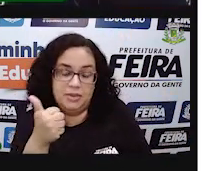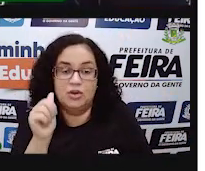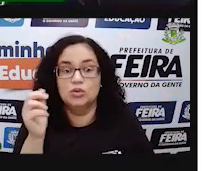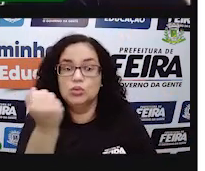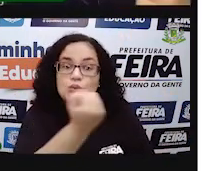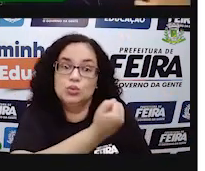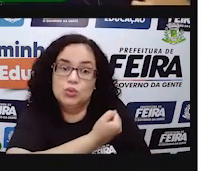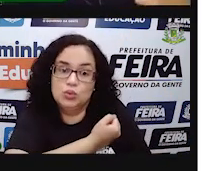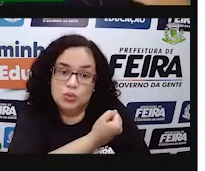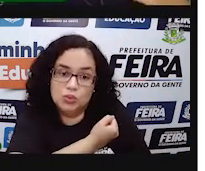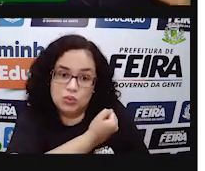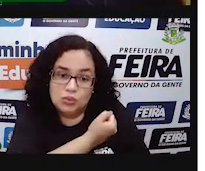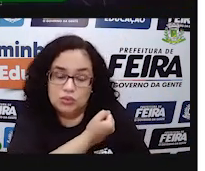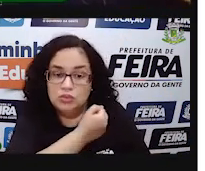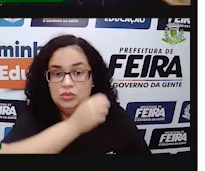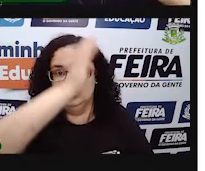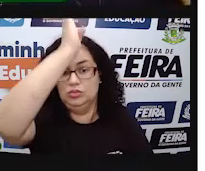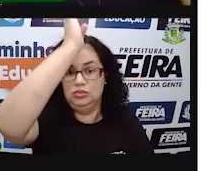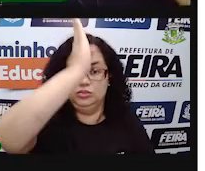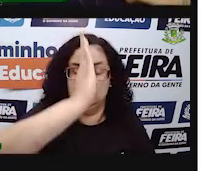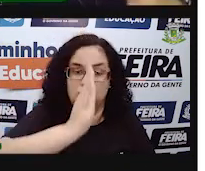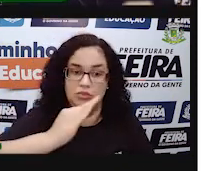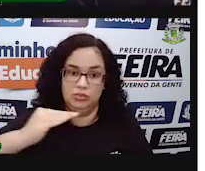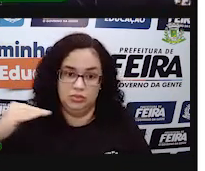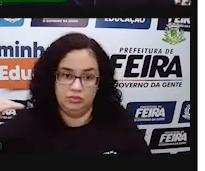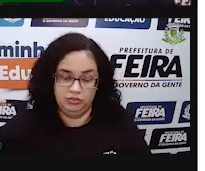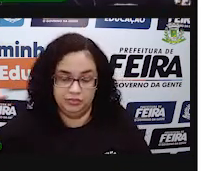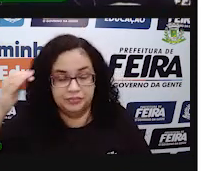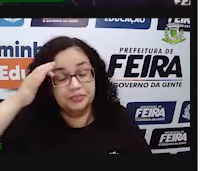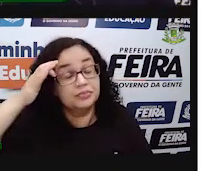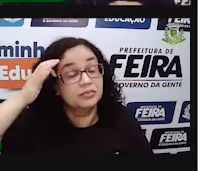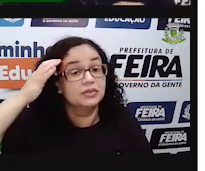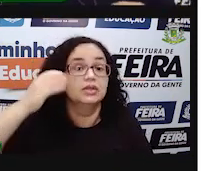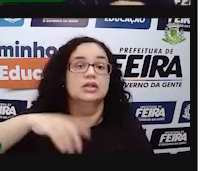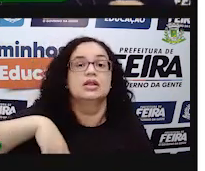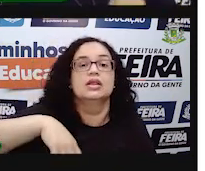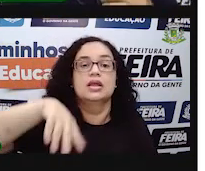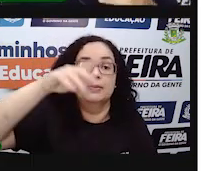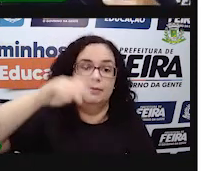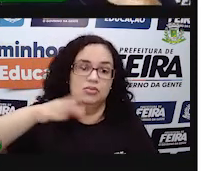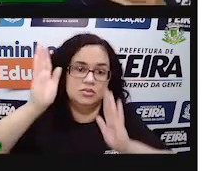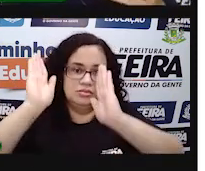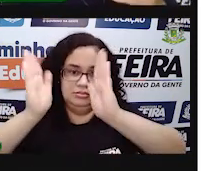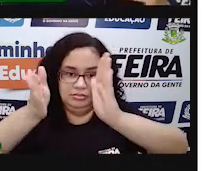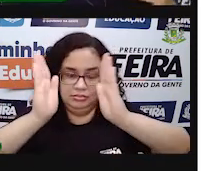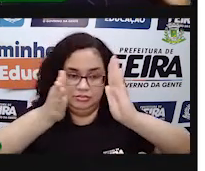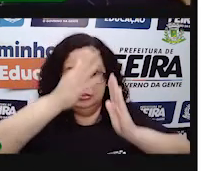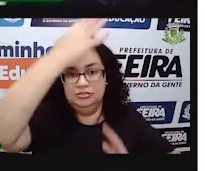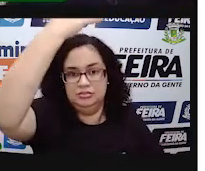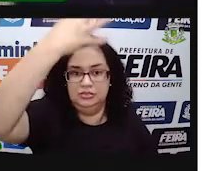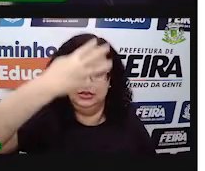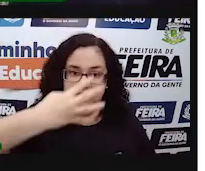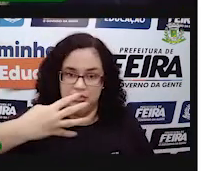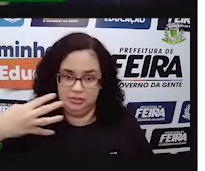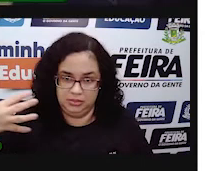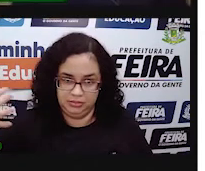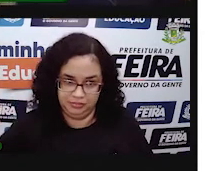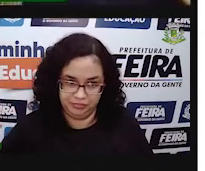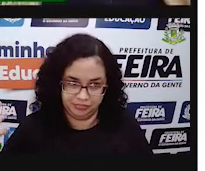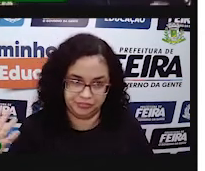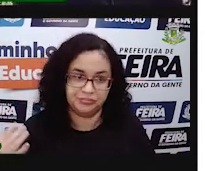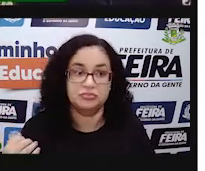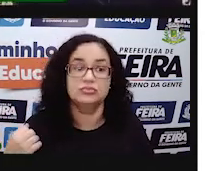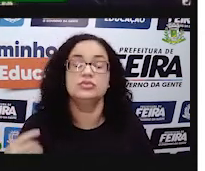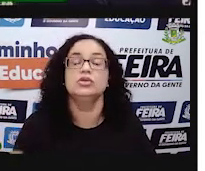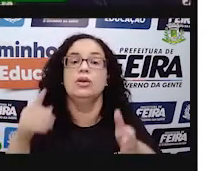entender melhor aqueles valores que estão ali no gráfico. E depois dessa tabela, depois que está mais